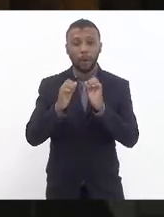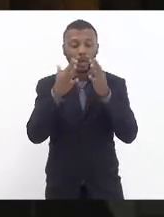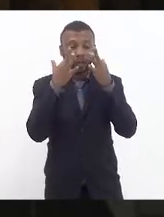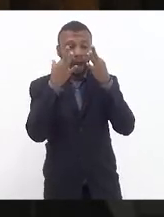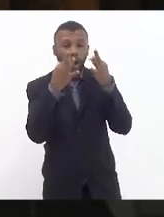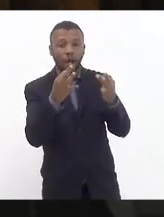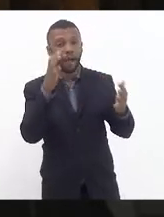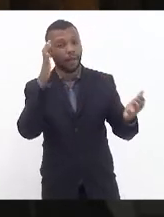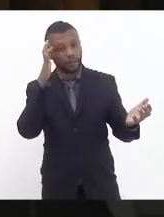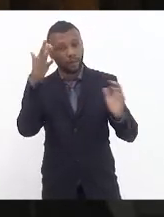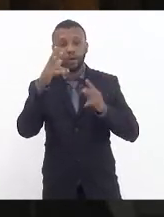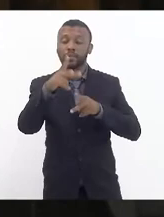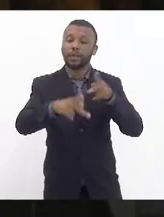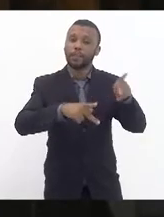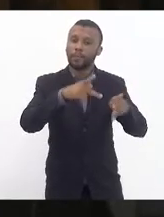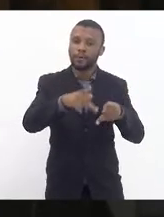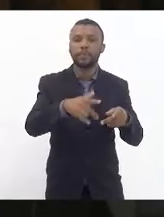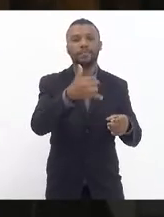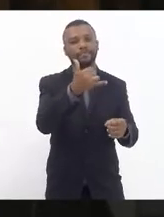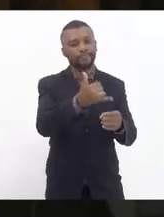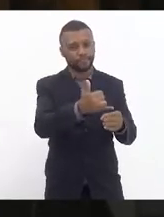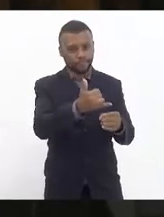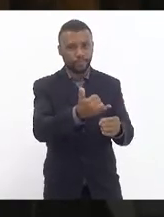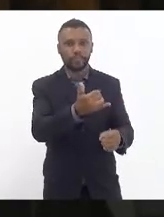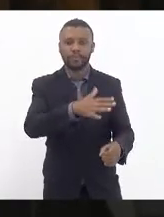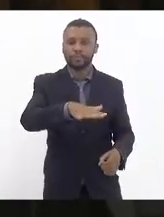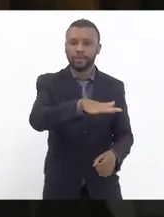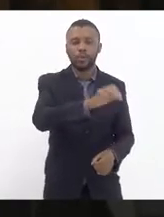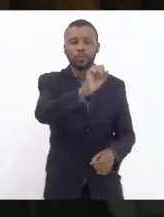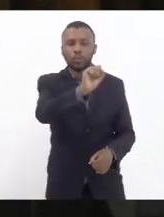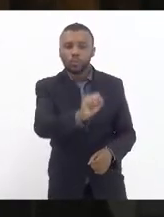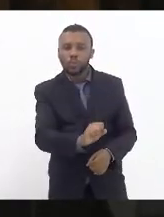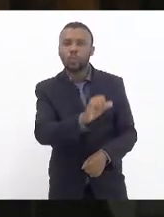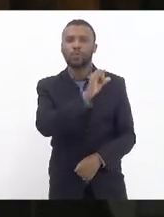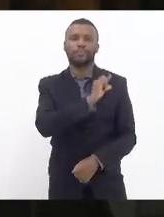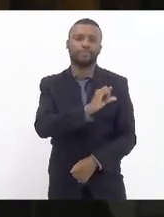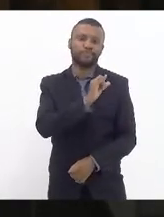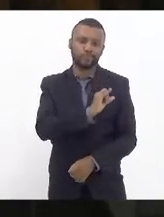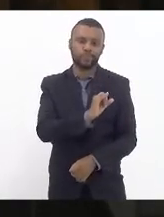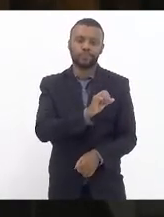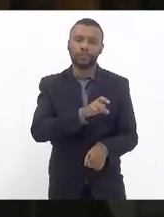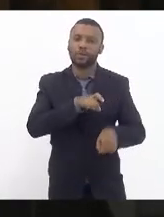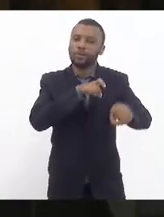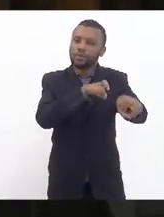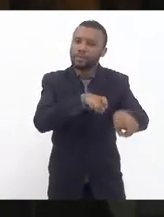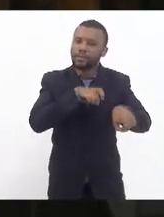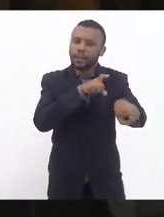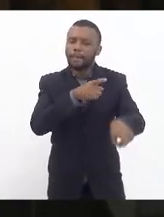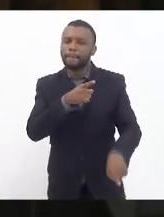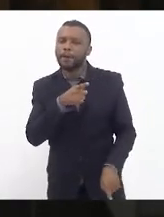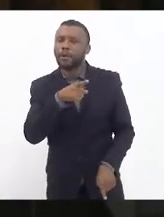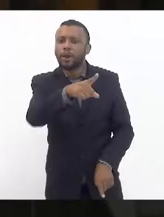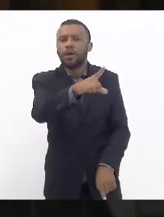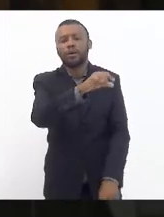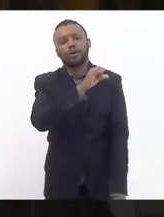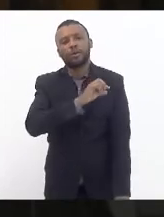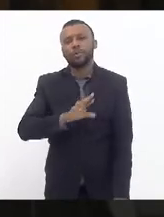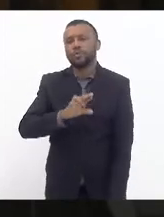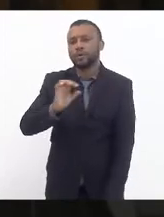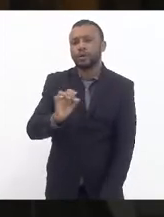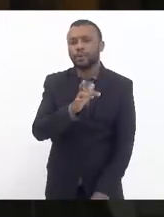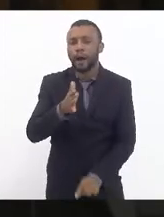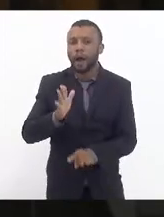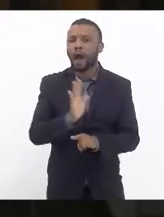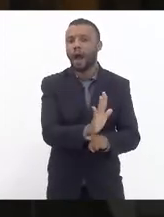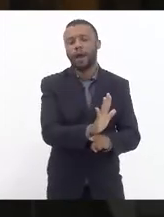a situação da população do sul-fluminense do interior do estado do Rio de Janeiro para dar condições e facilidade deles